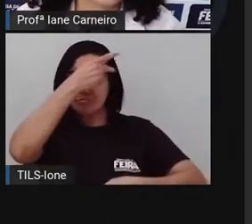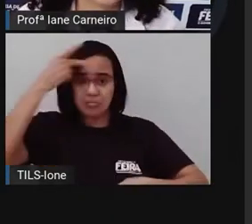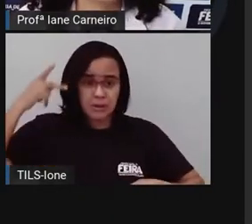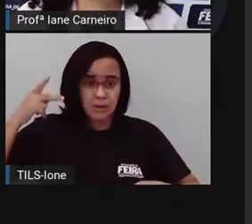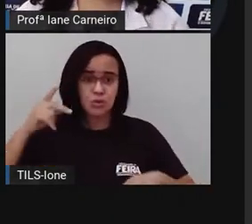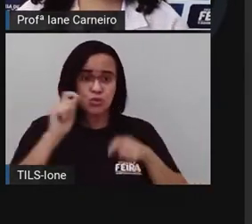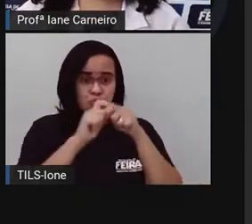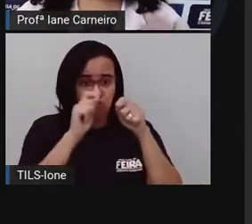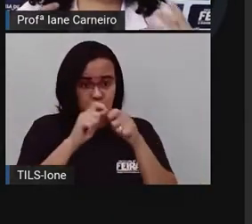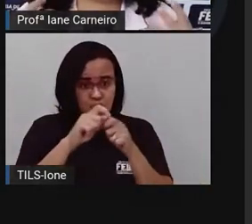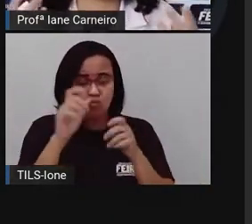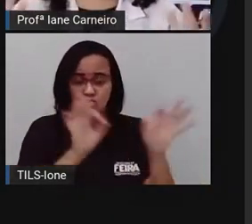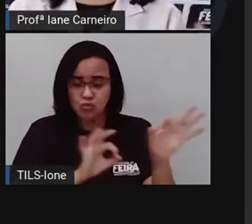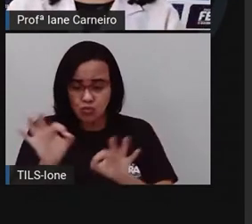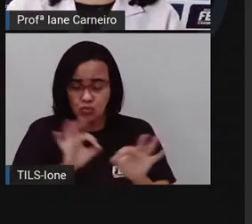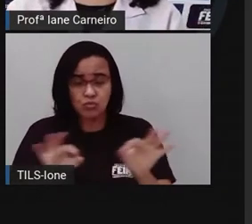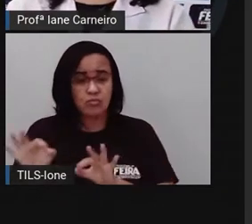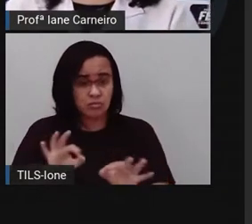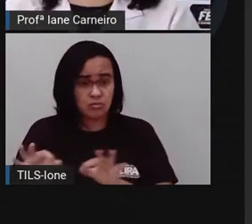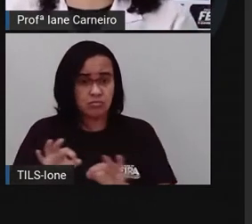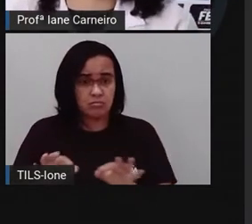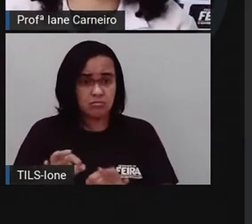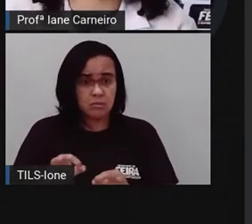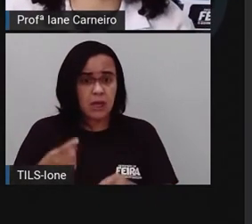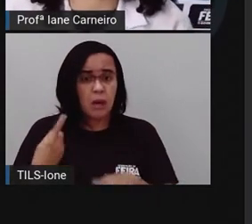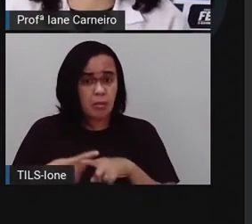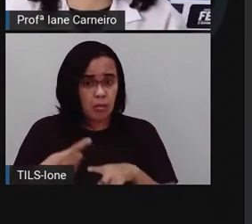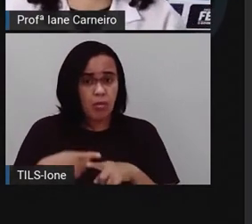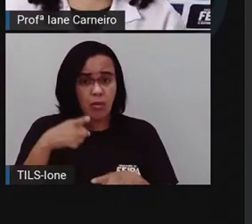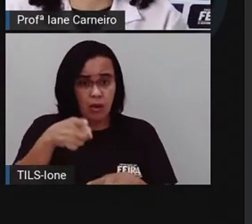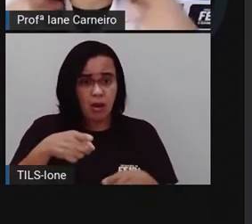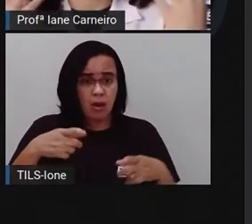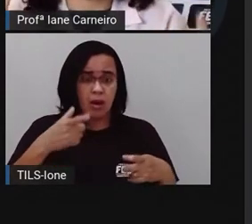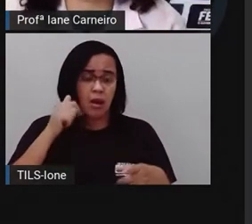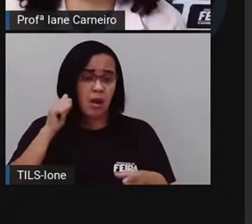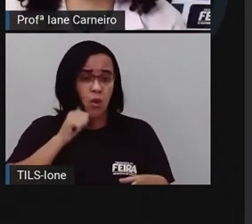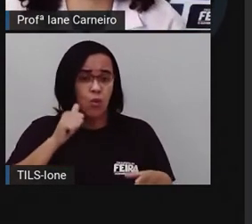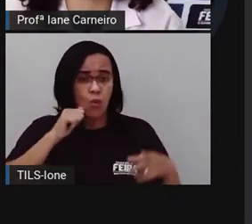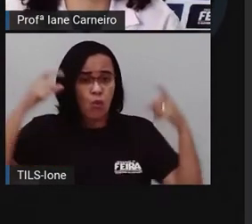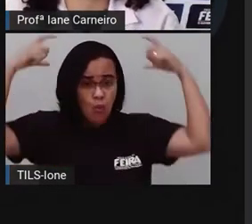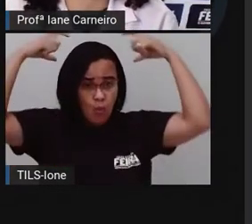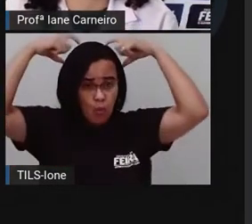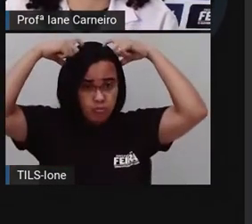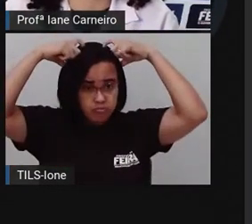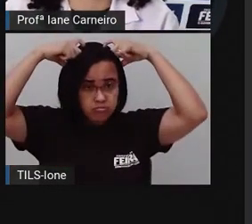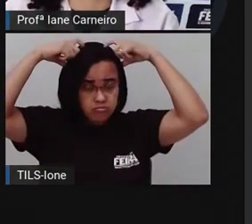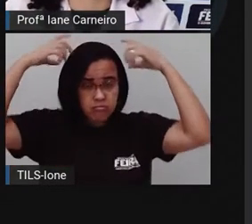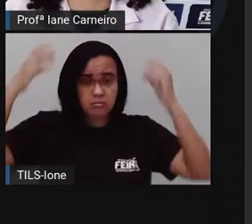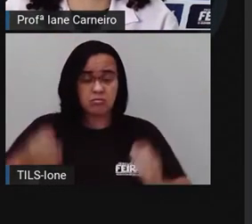conseguir, né? Ele foi tirado, né? Ele foi resgatado de um...